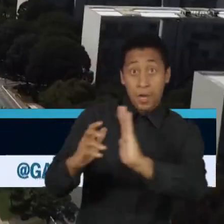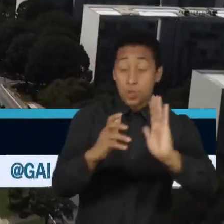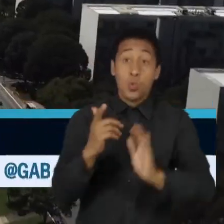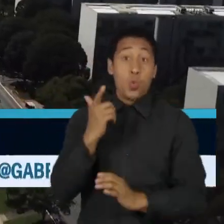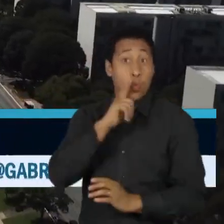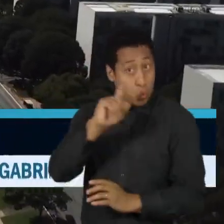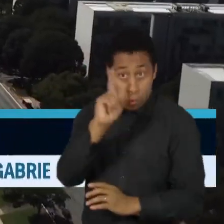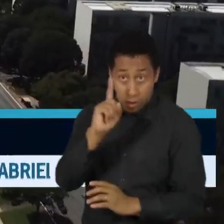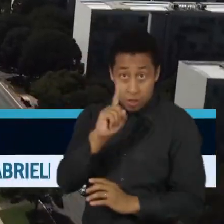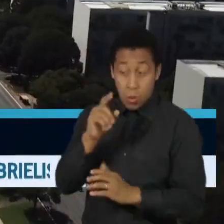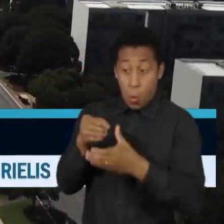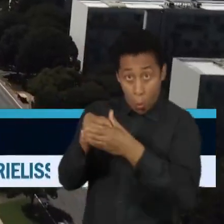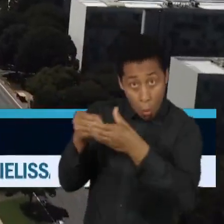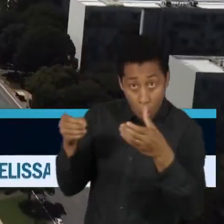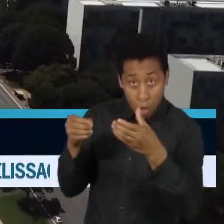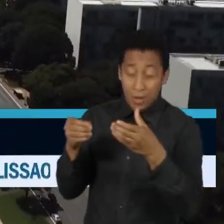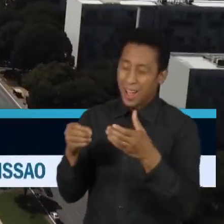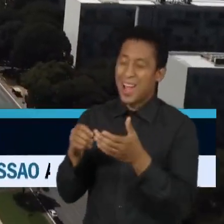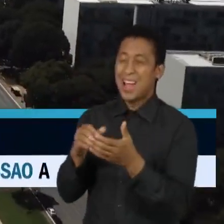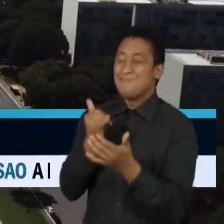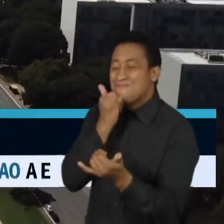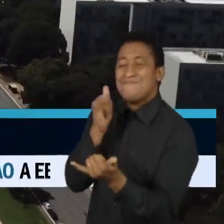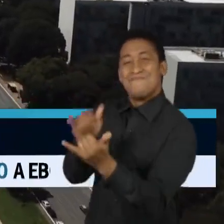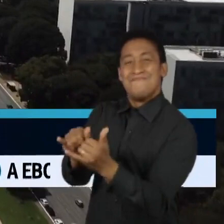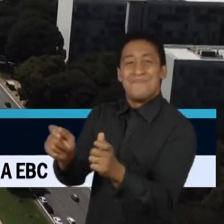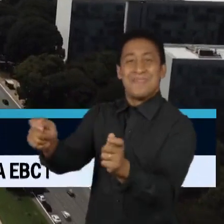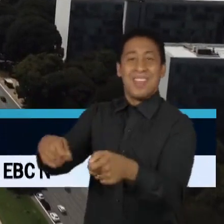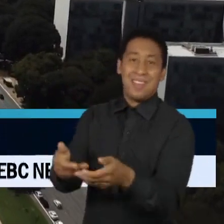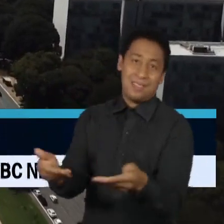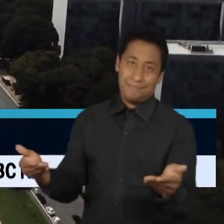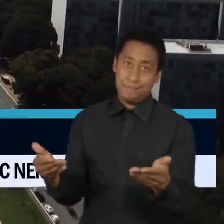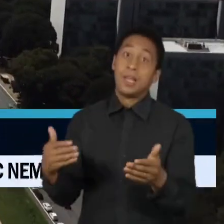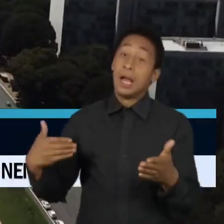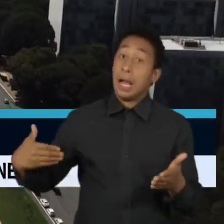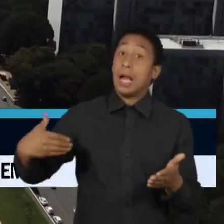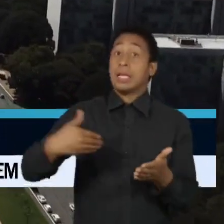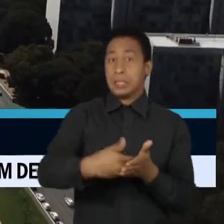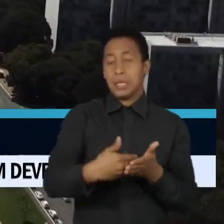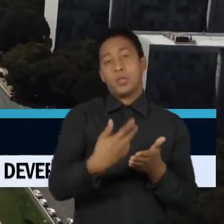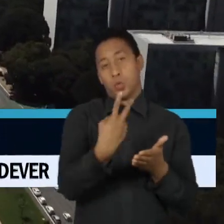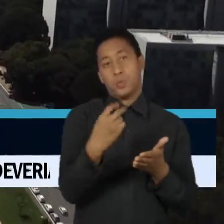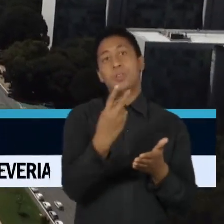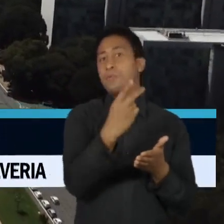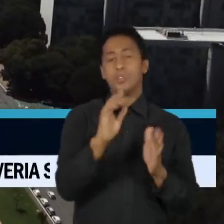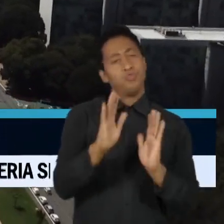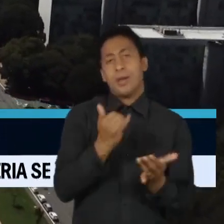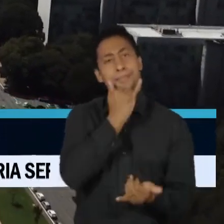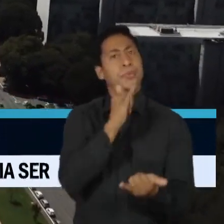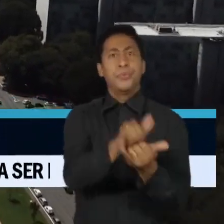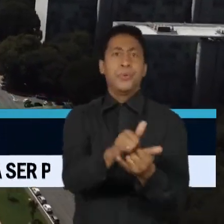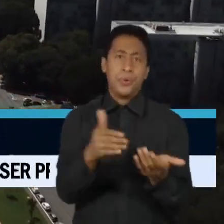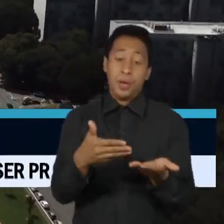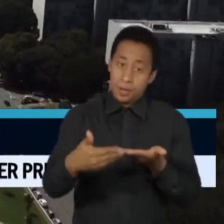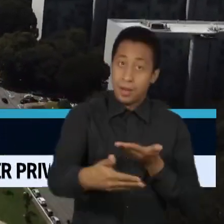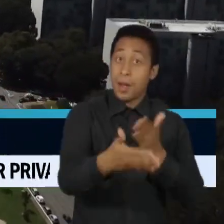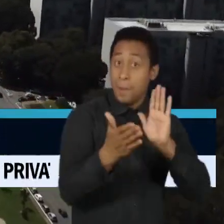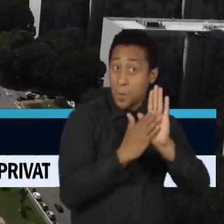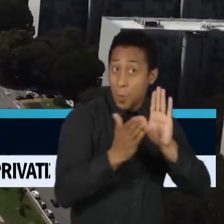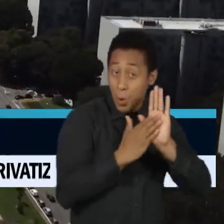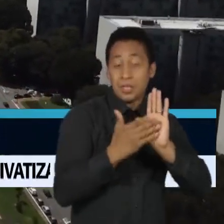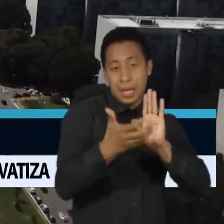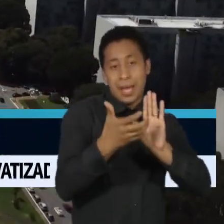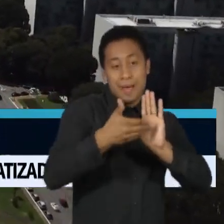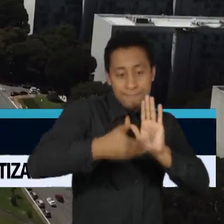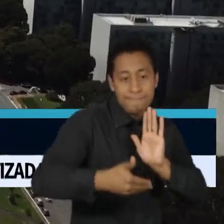última em abril do ano passado, para eleições realizadas até 2020. Agora, a proposta estende o perdão